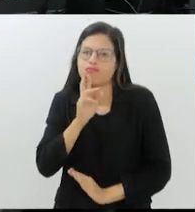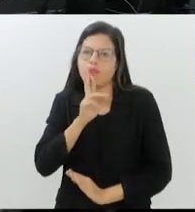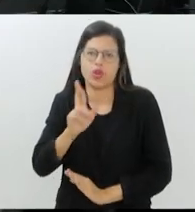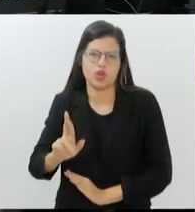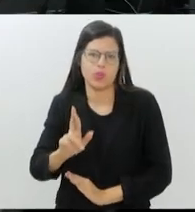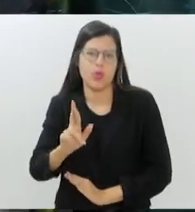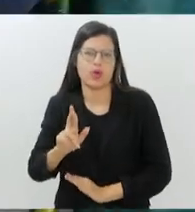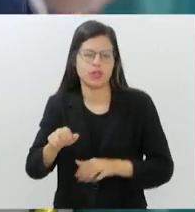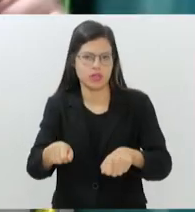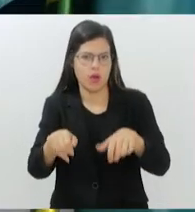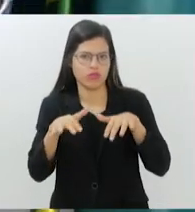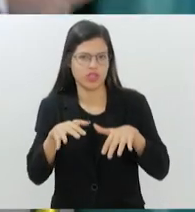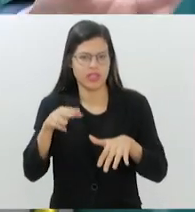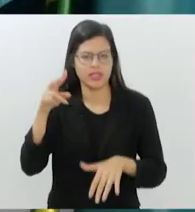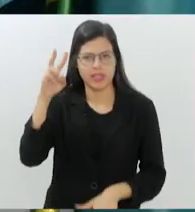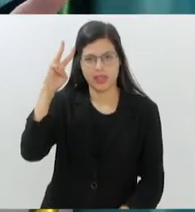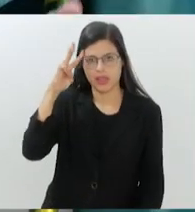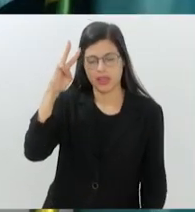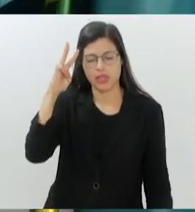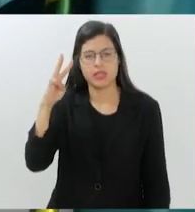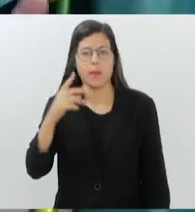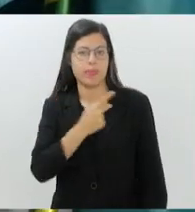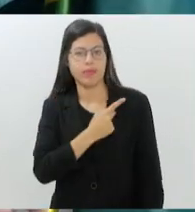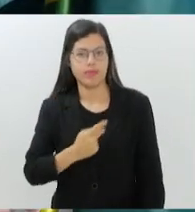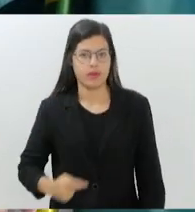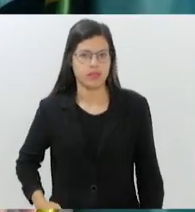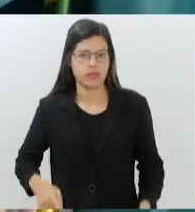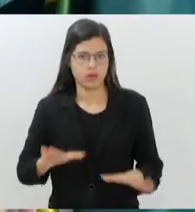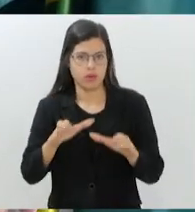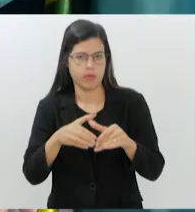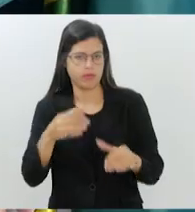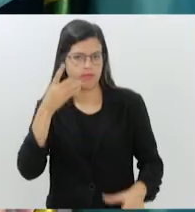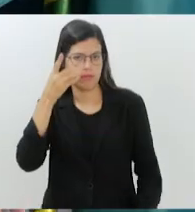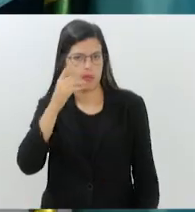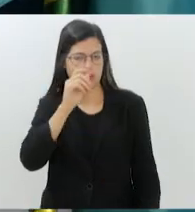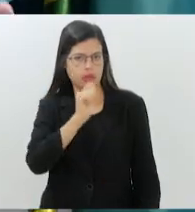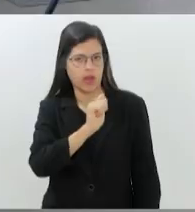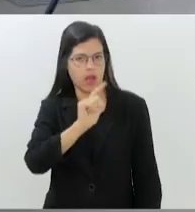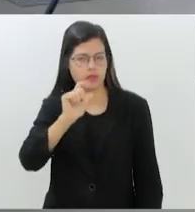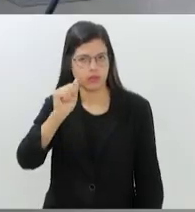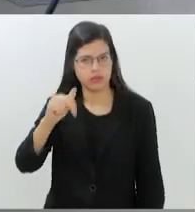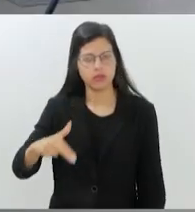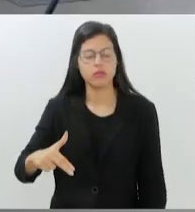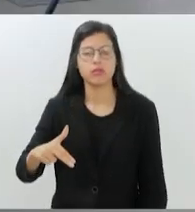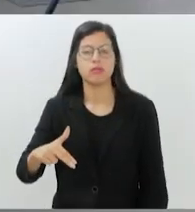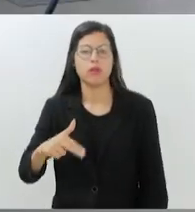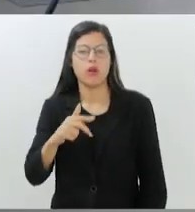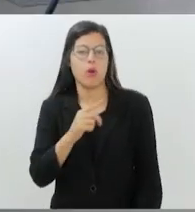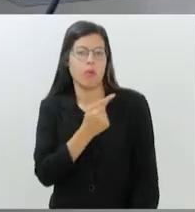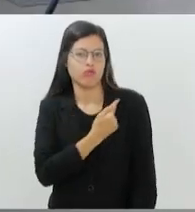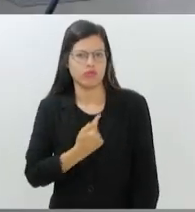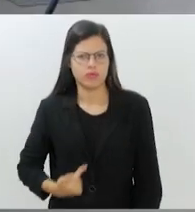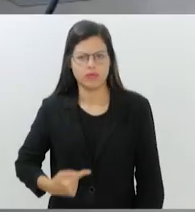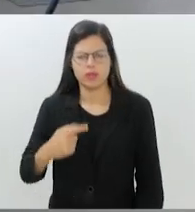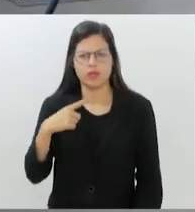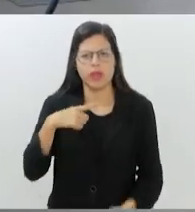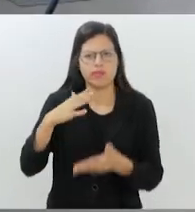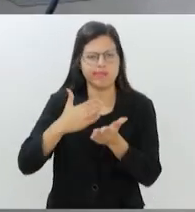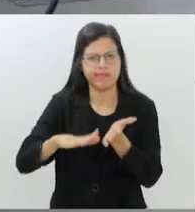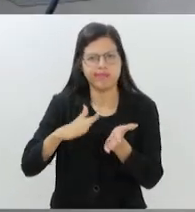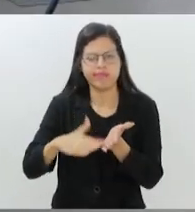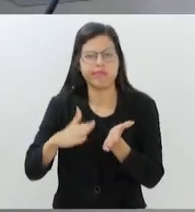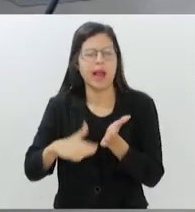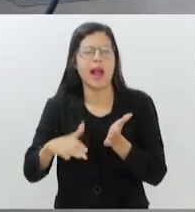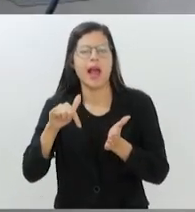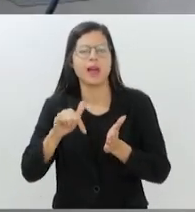terça. Segundo o presidente da comissão, deputado Alain Lopes, o governo possui gastos bilionários com publicidade e